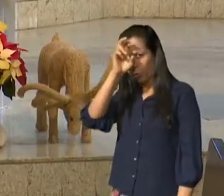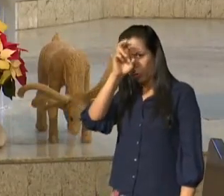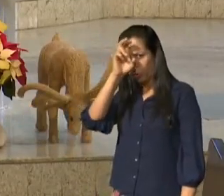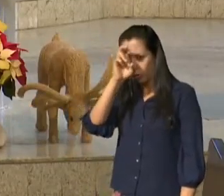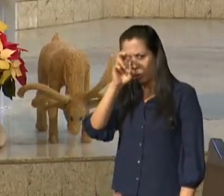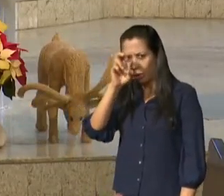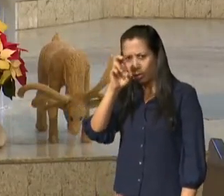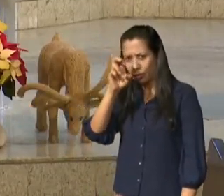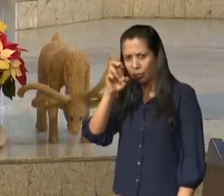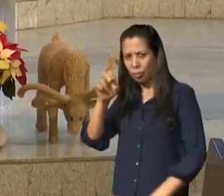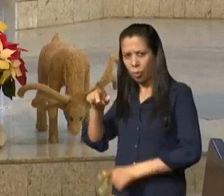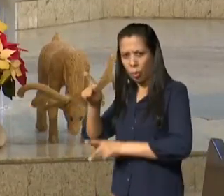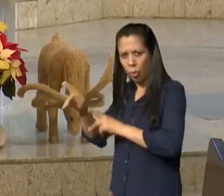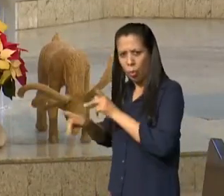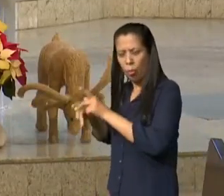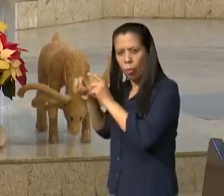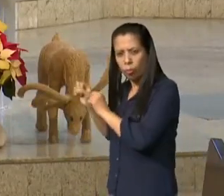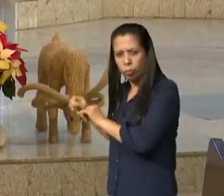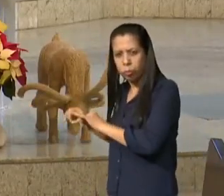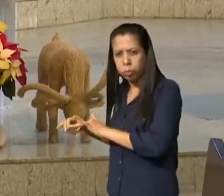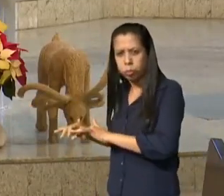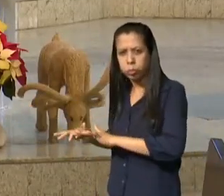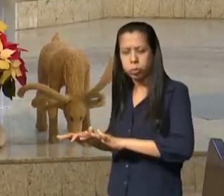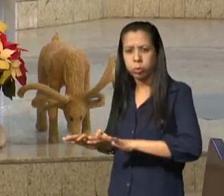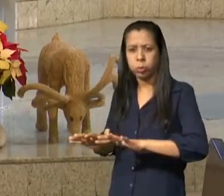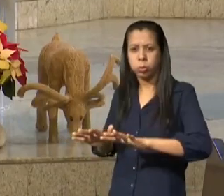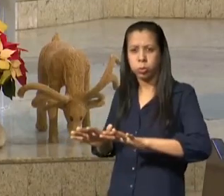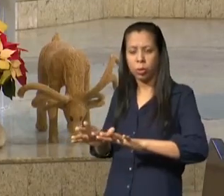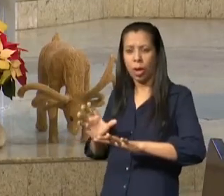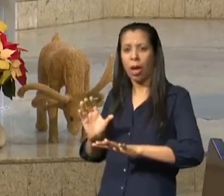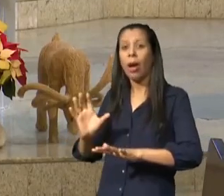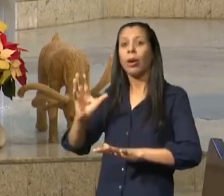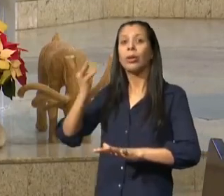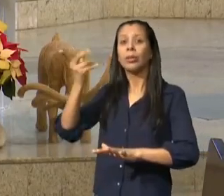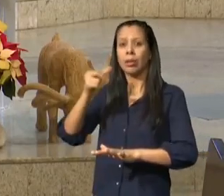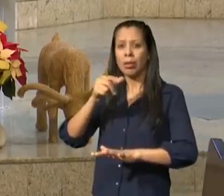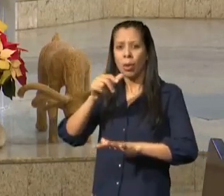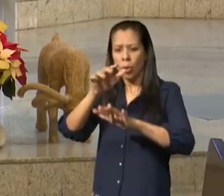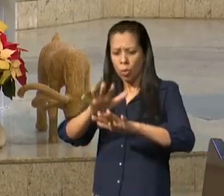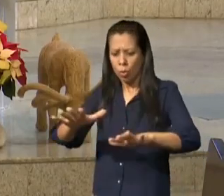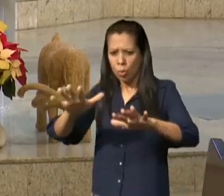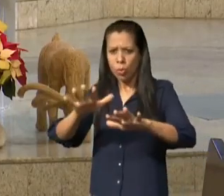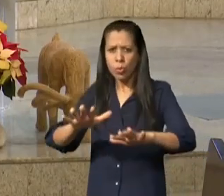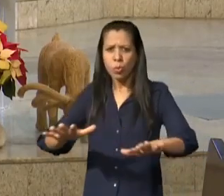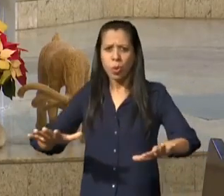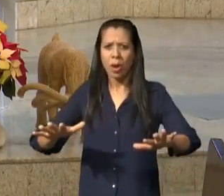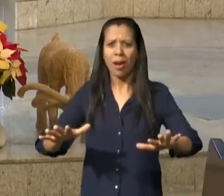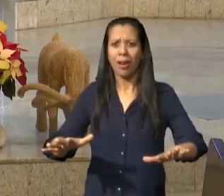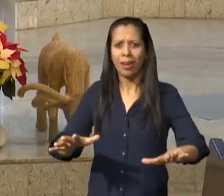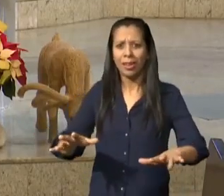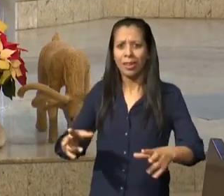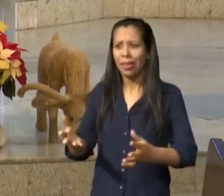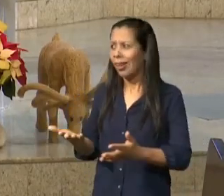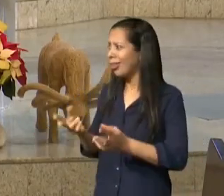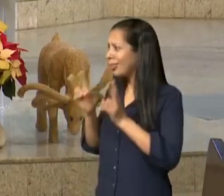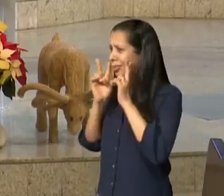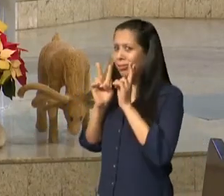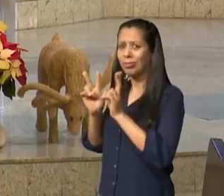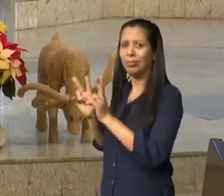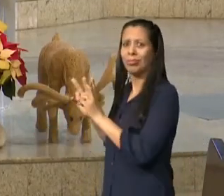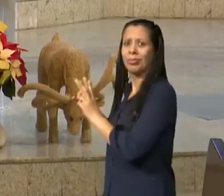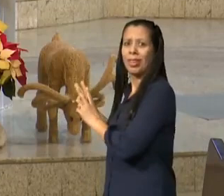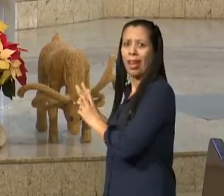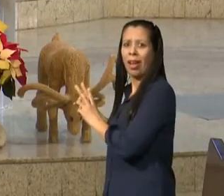abertura do mar vermelho praticamente foi o primeiro grande momento de Deus com aquele povo eles